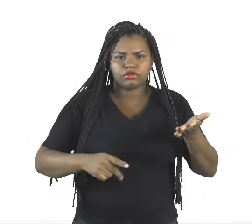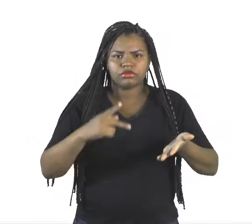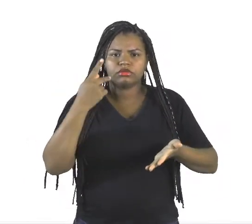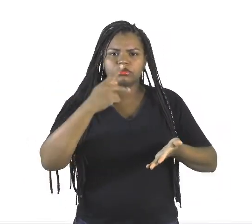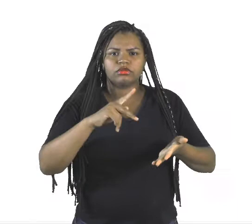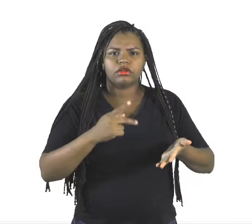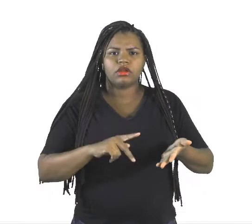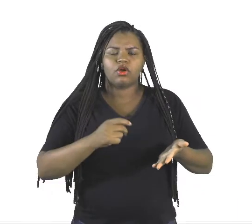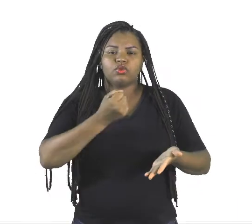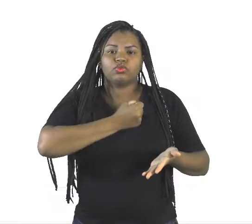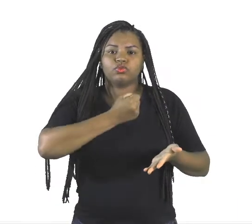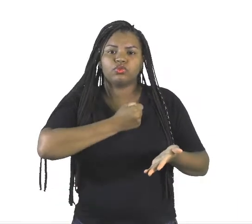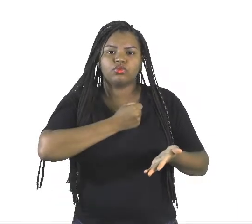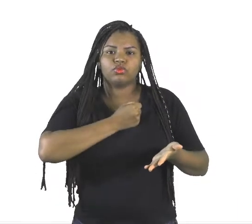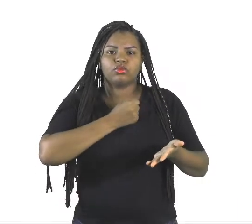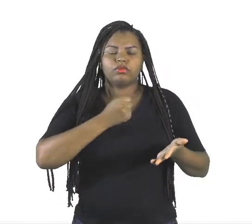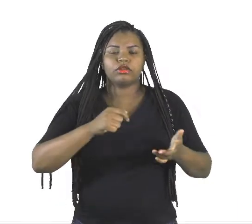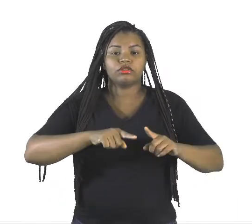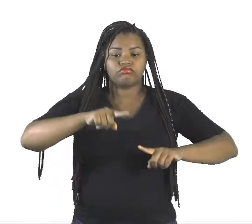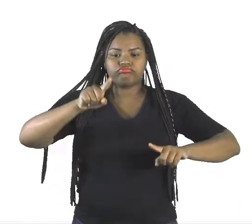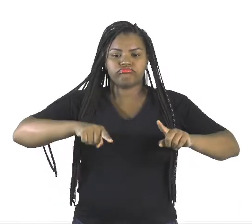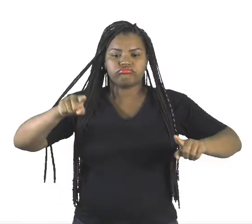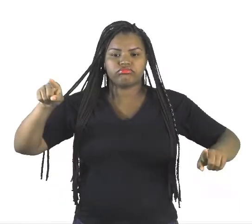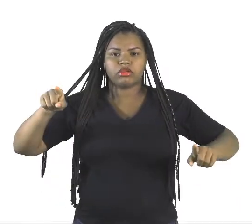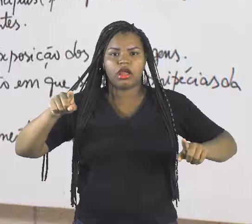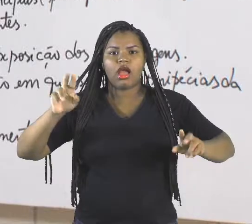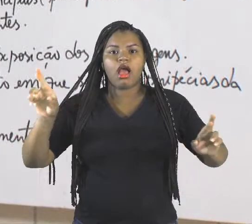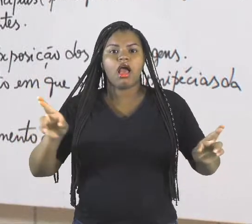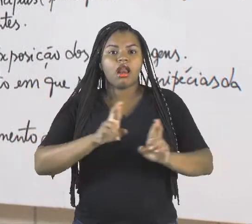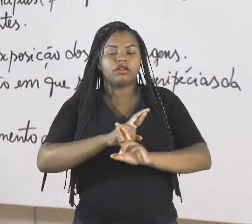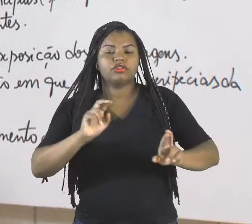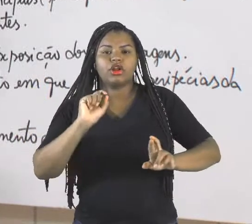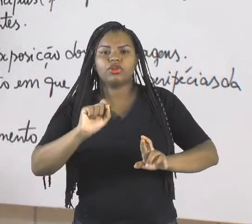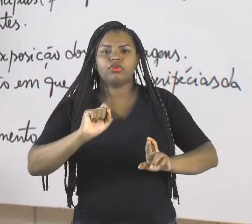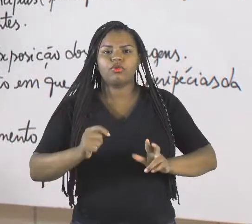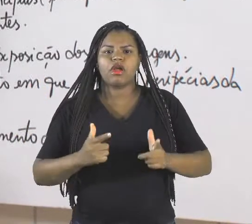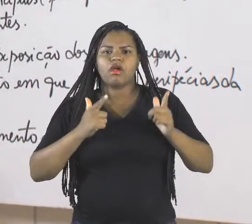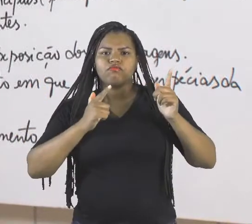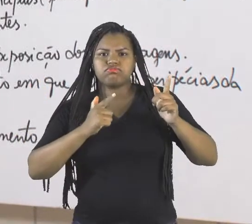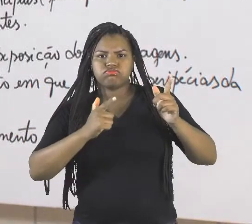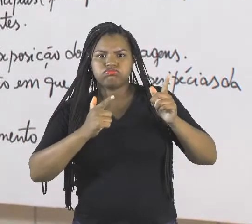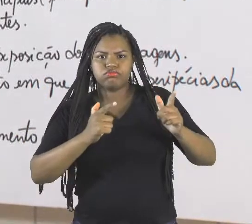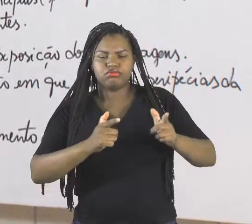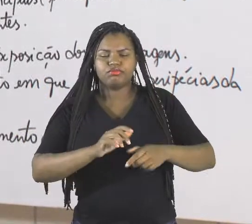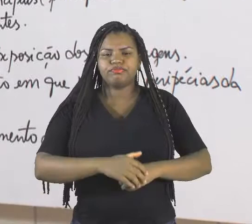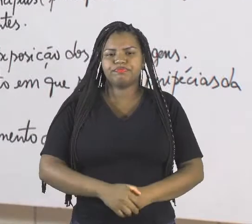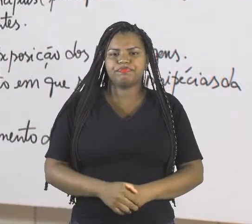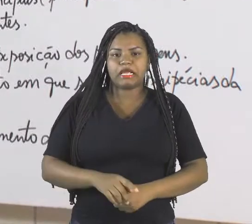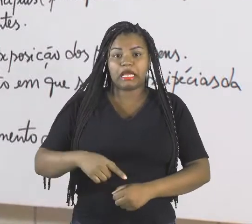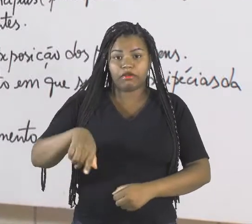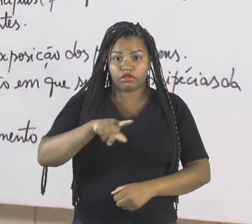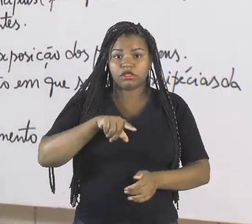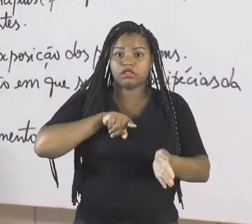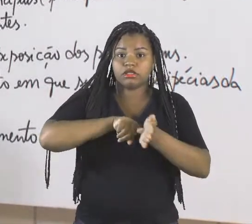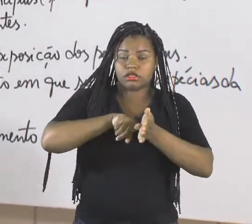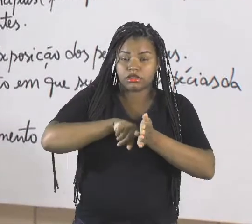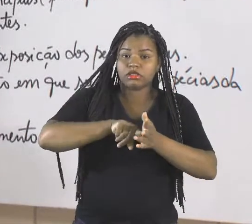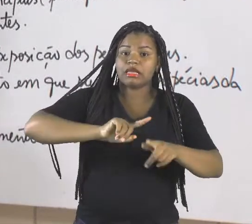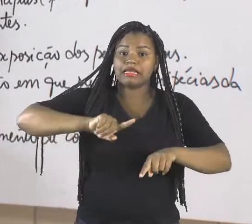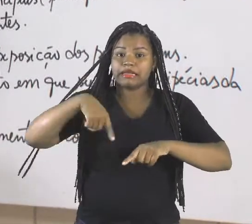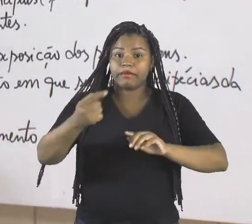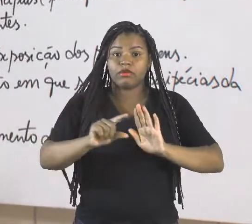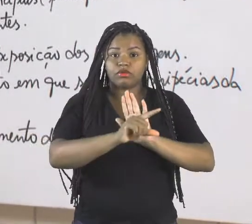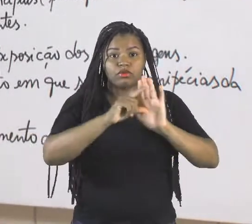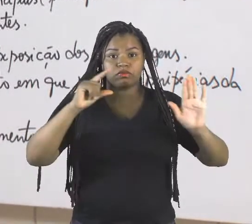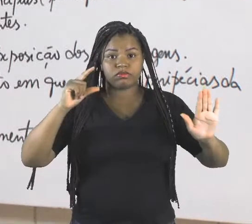assaltos, ao quê? Armas de fogo. Vocês vão fazer essa pesquisa. E também tem lá no trecho